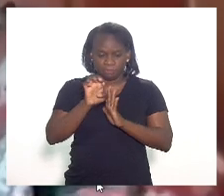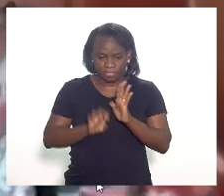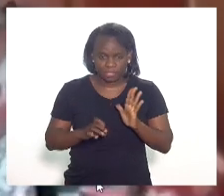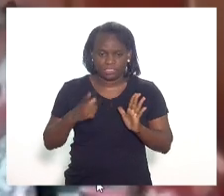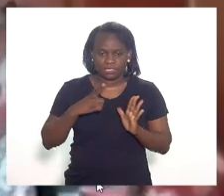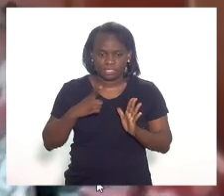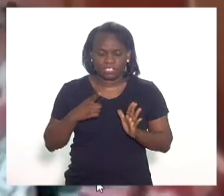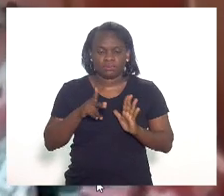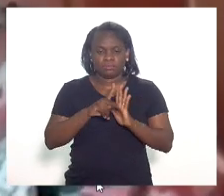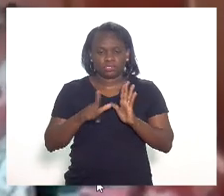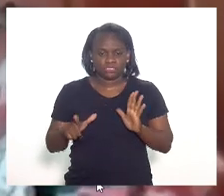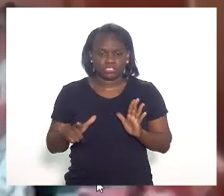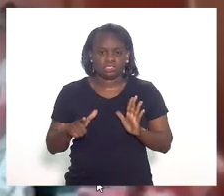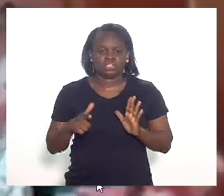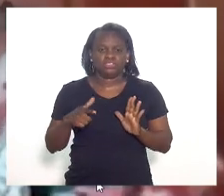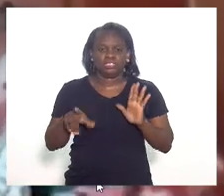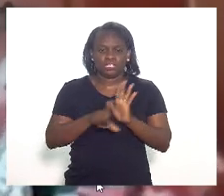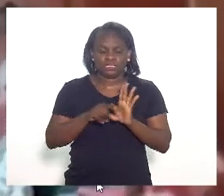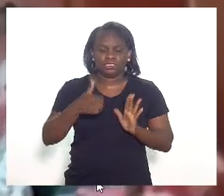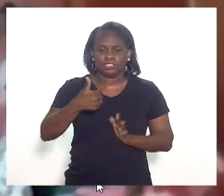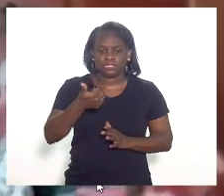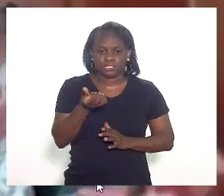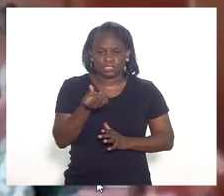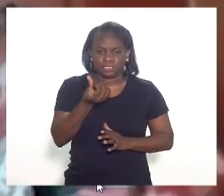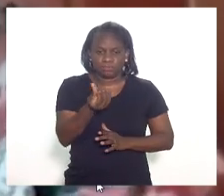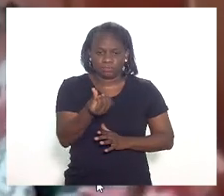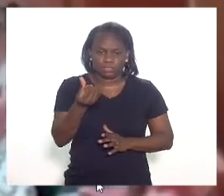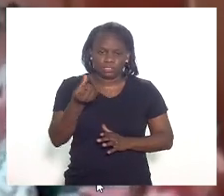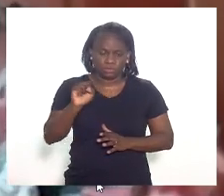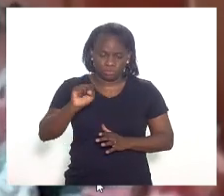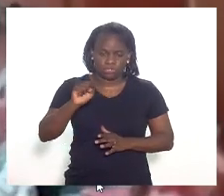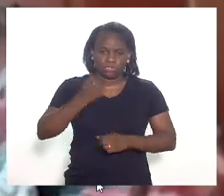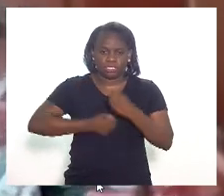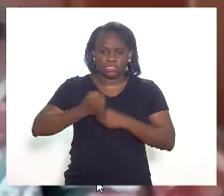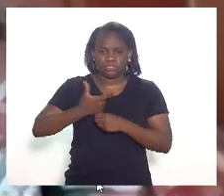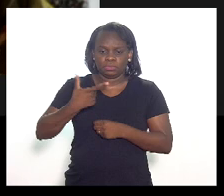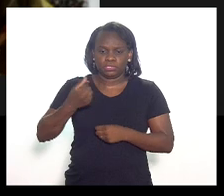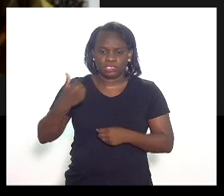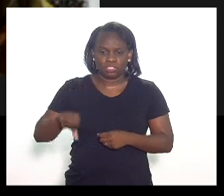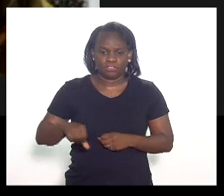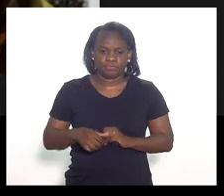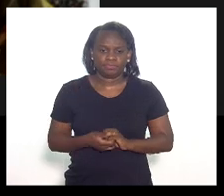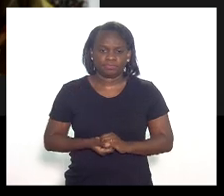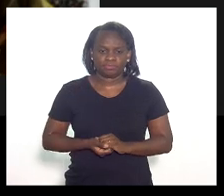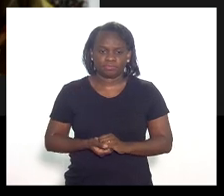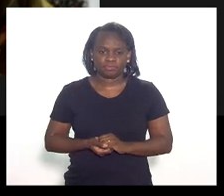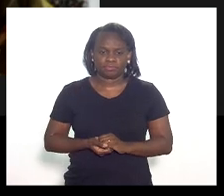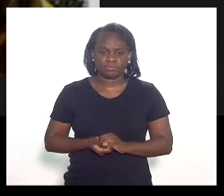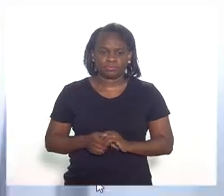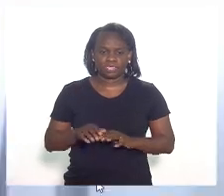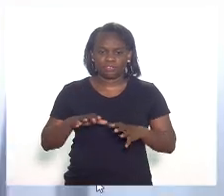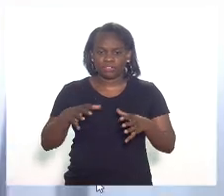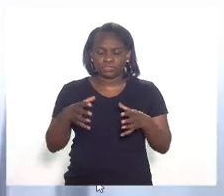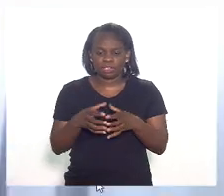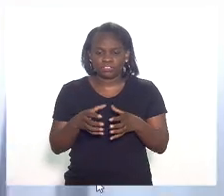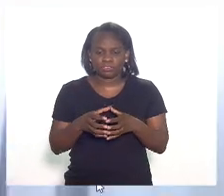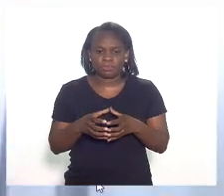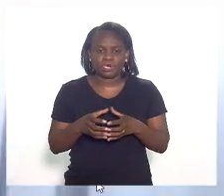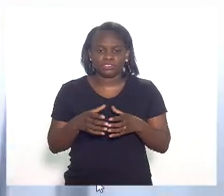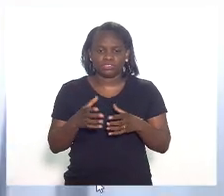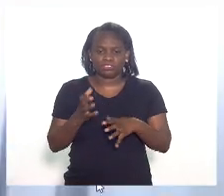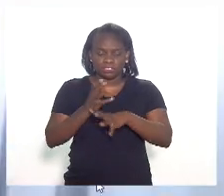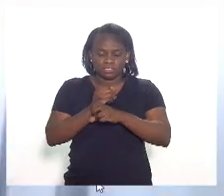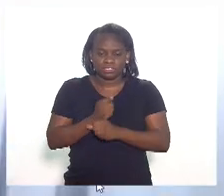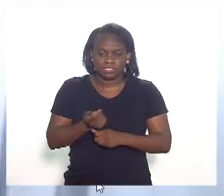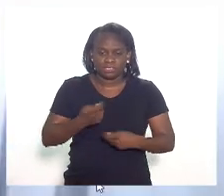ao projeto de Lei 16.68 de 2019. Pela Comissão de Economia,